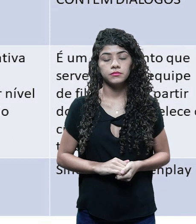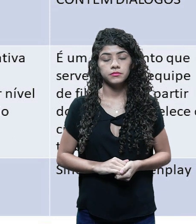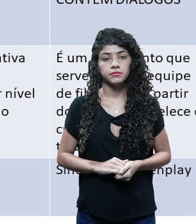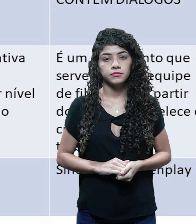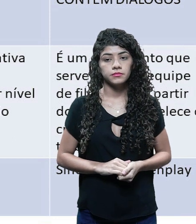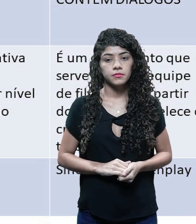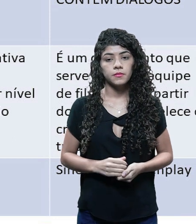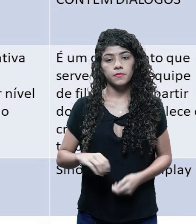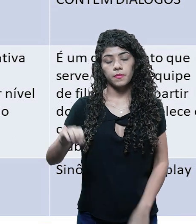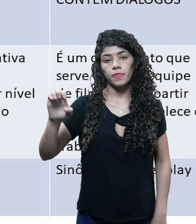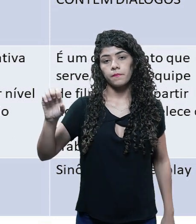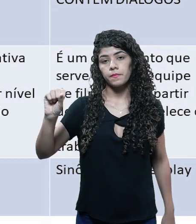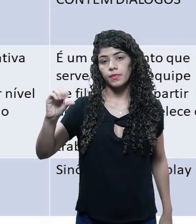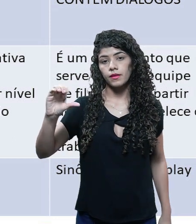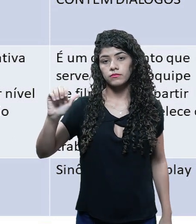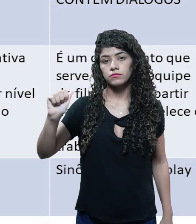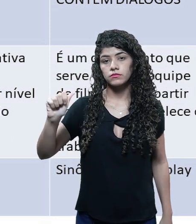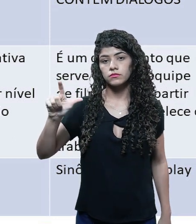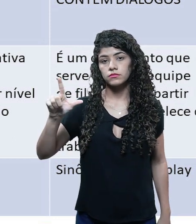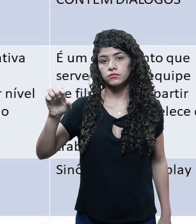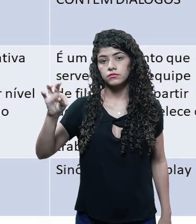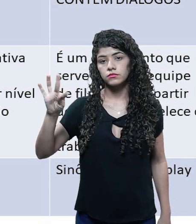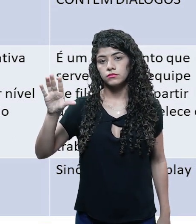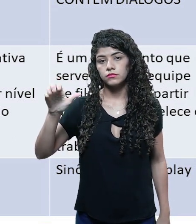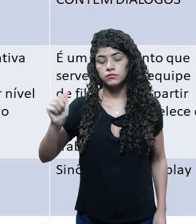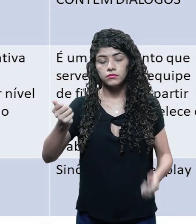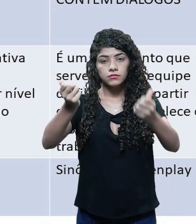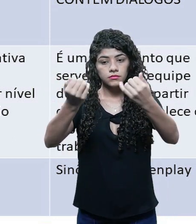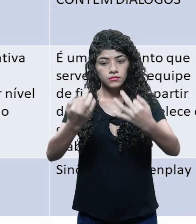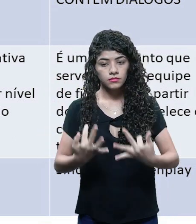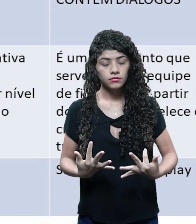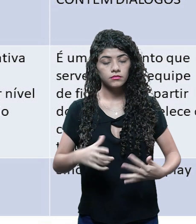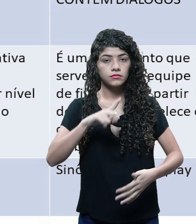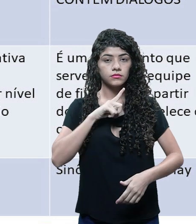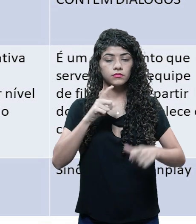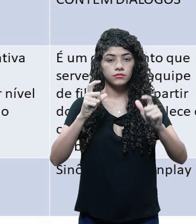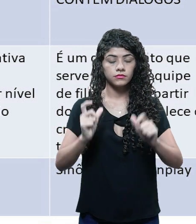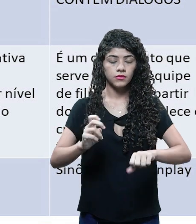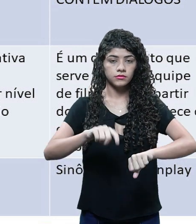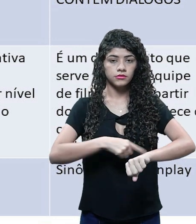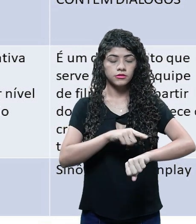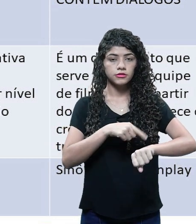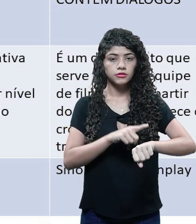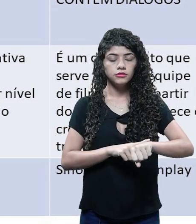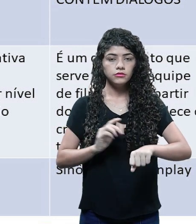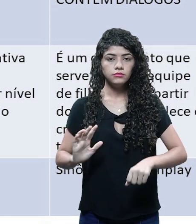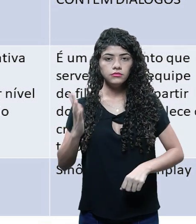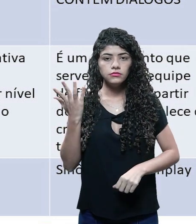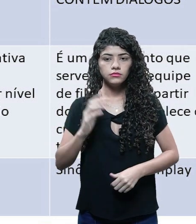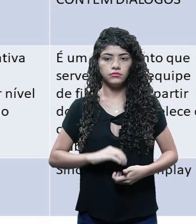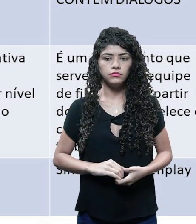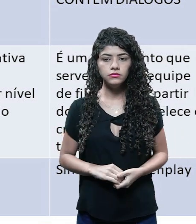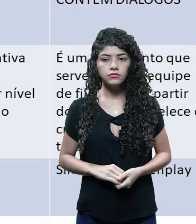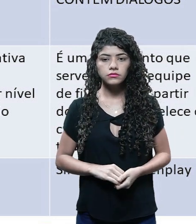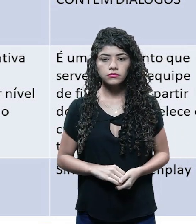Então, a escaleta ou a estrutura é a descrição das cenas contendo localização no tempo, no espaço e a